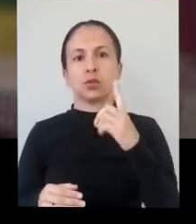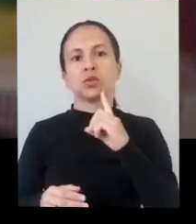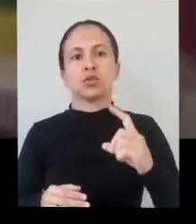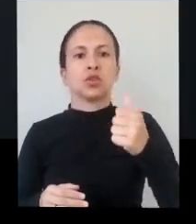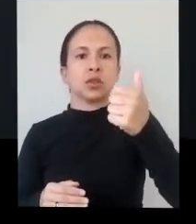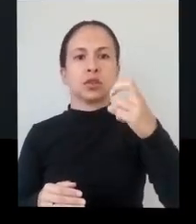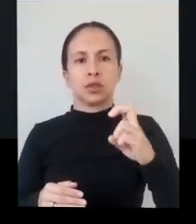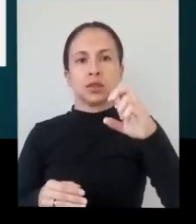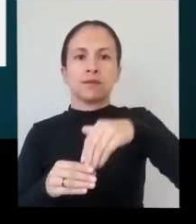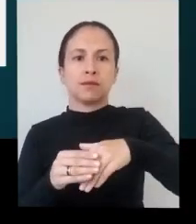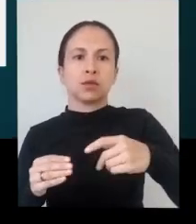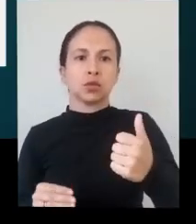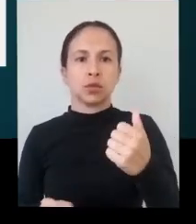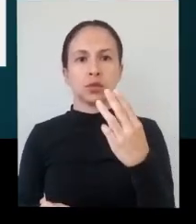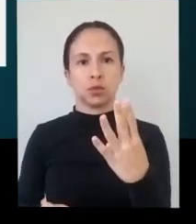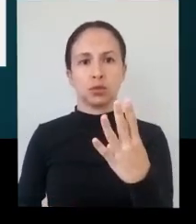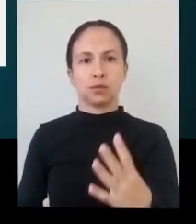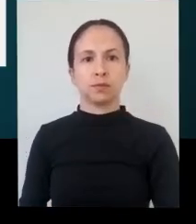vote 14. Dia 15, vote 14. 14.